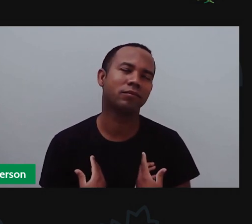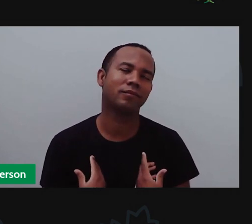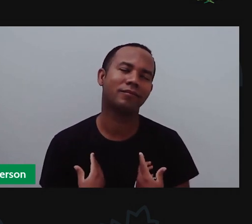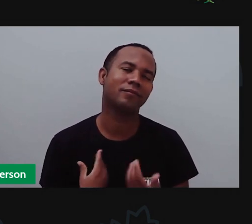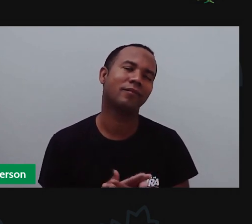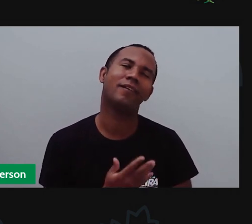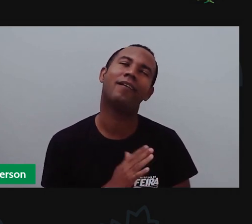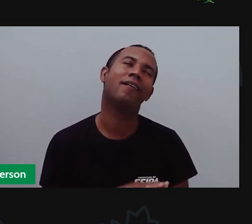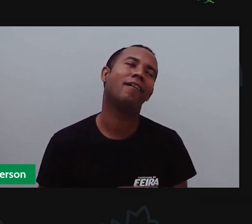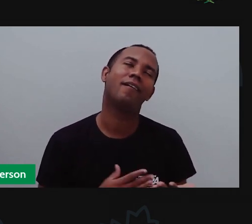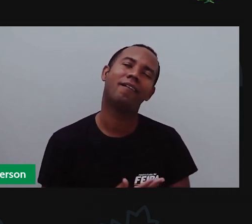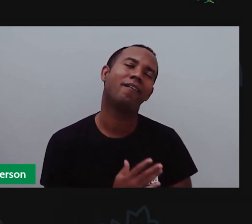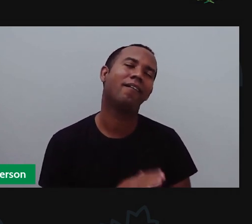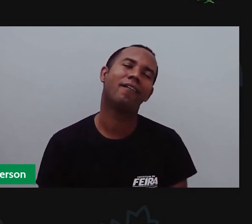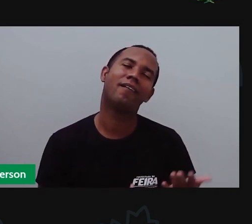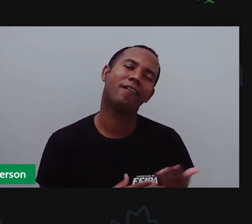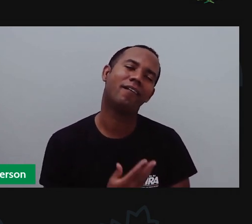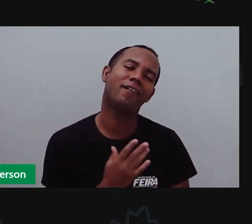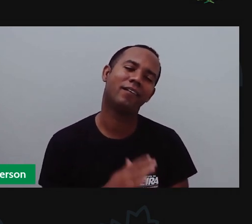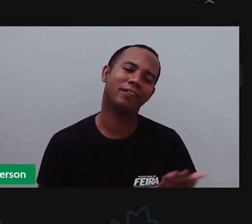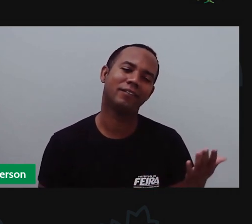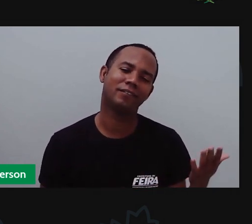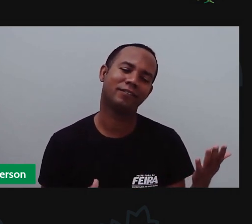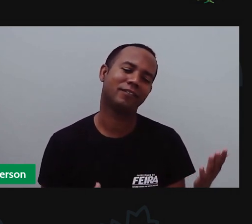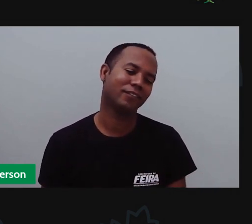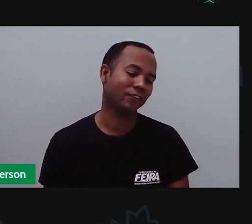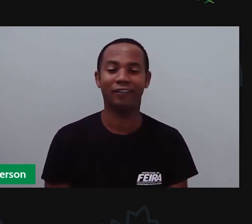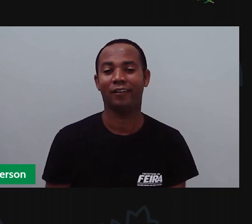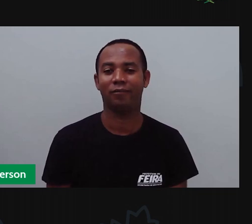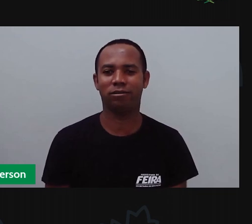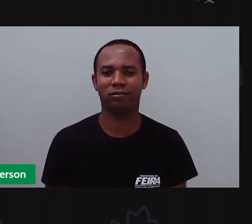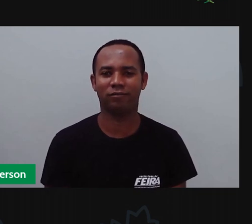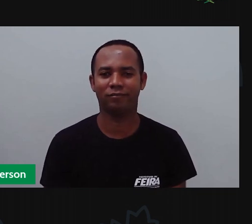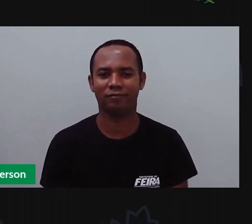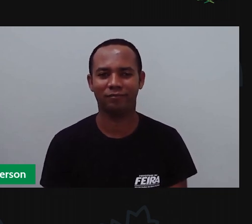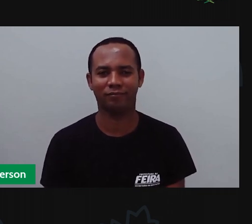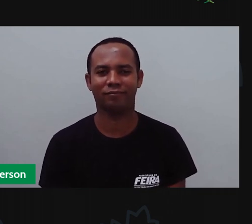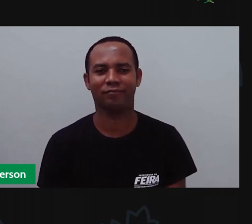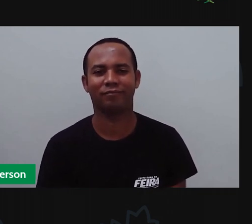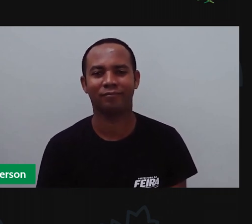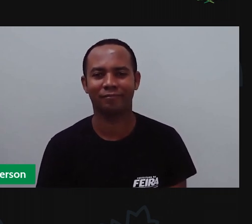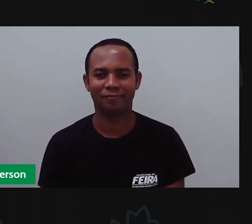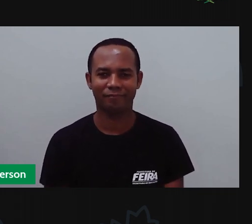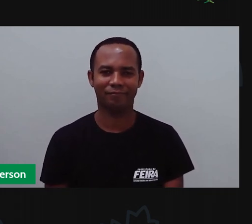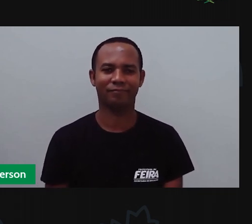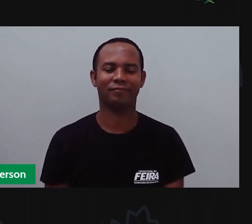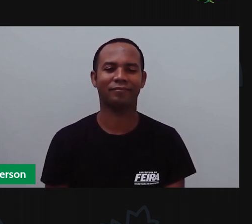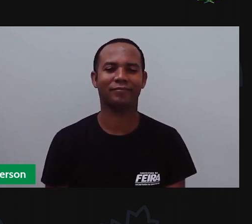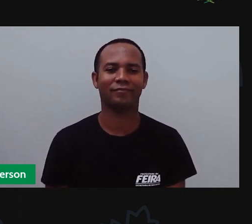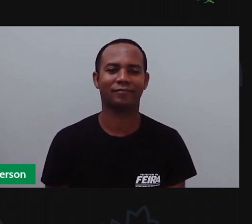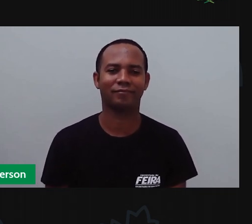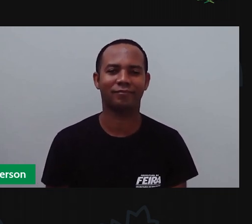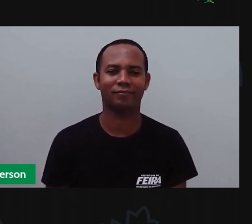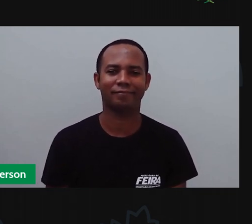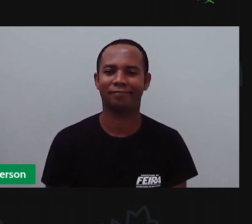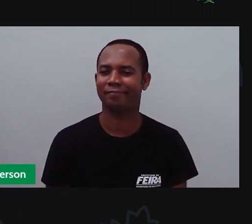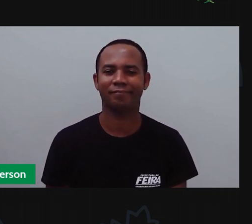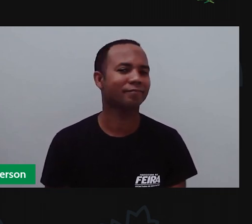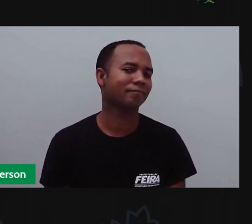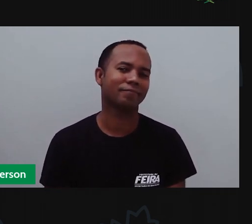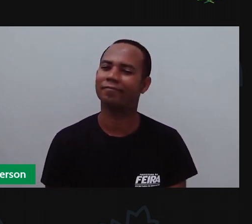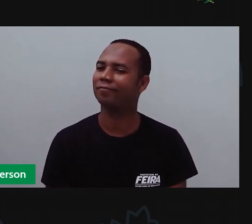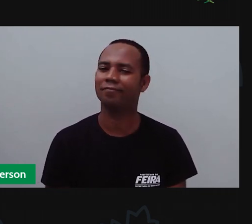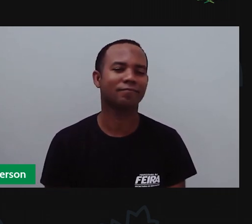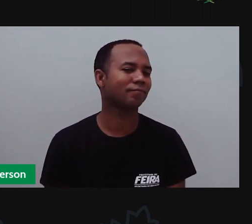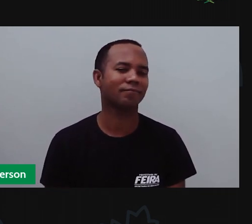me segura, só foi o Rosero na mão, olha Anderson, olha toda a carata, gente falei com ele para ele colocar um bigodezinho, ele disse que ele